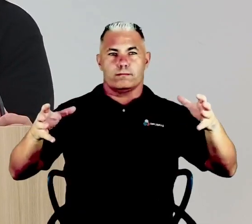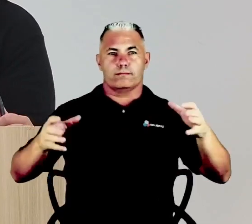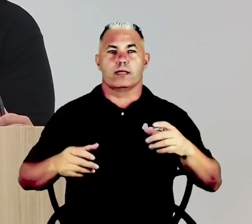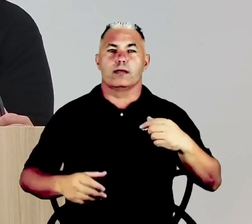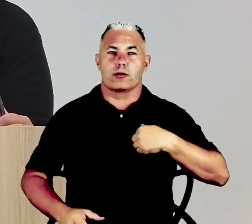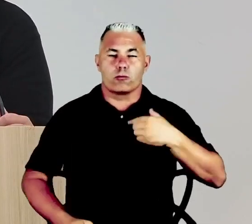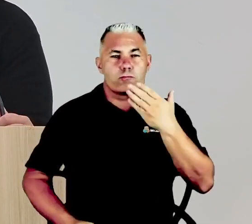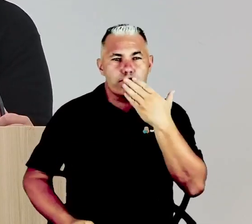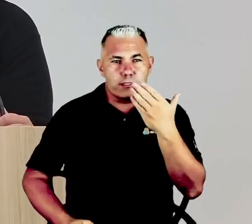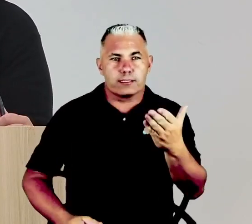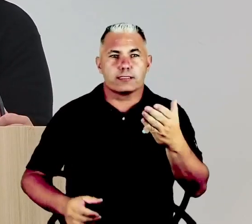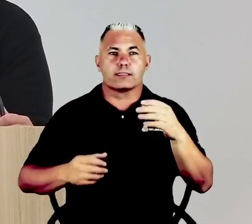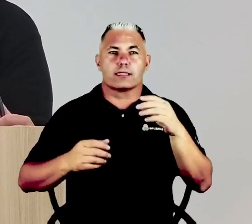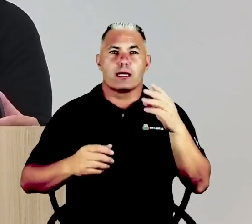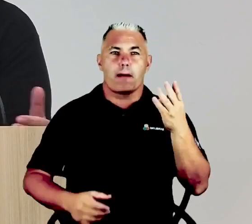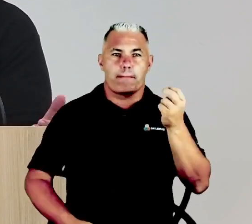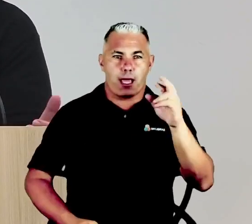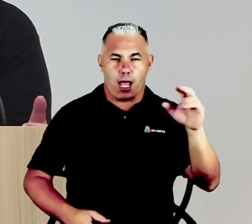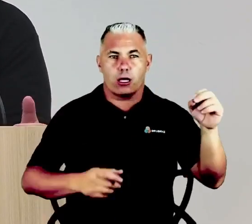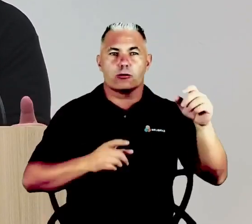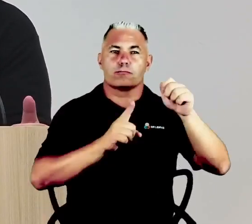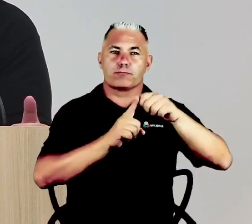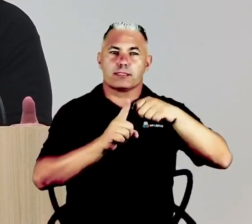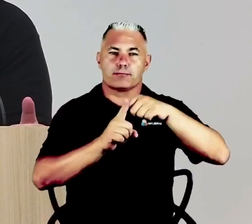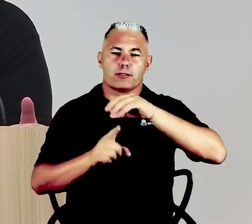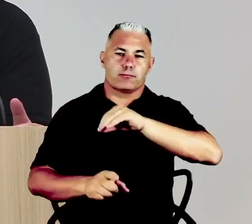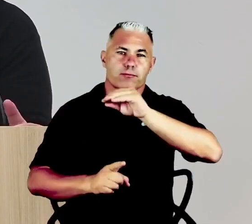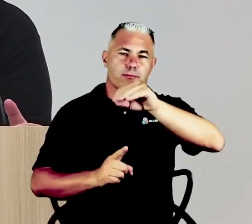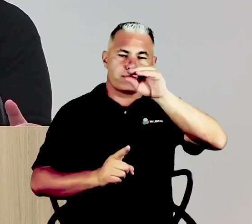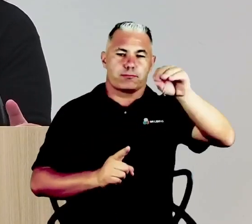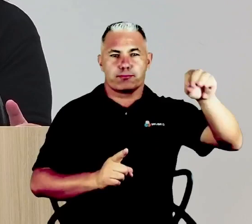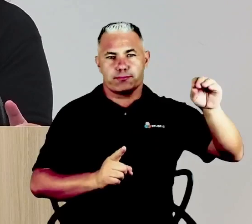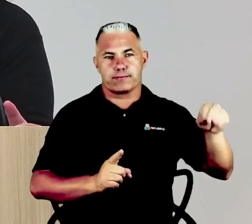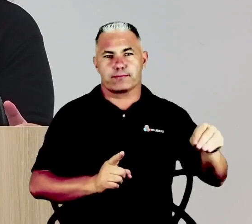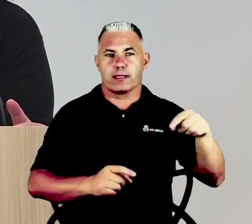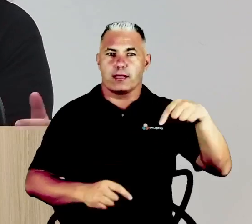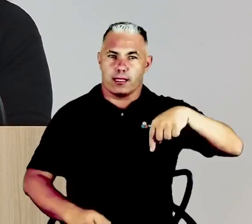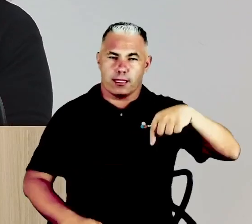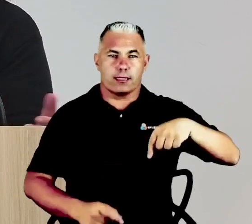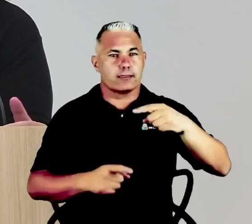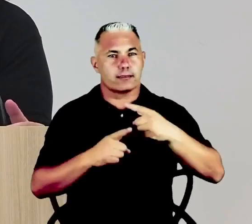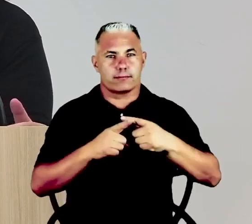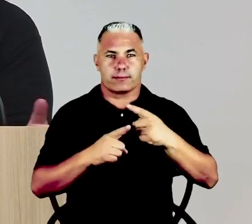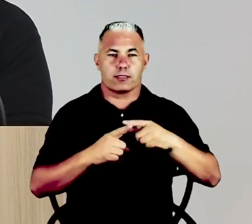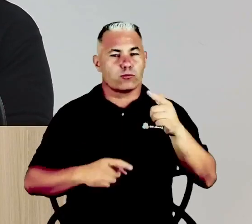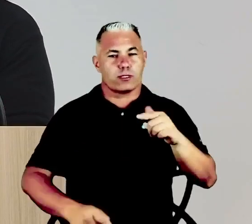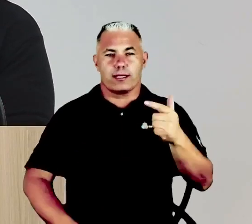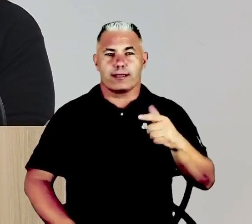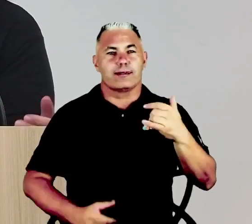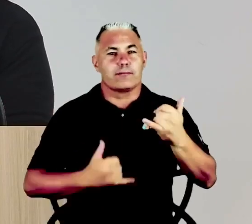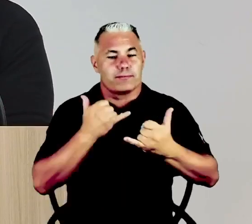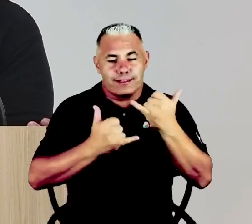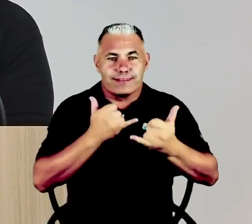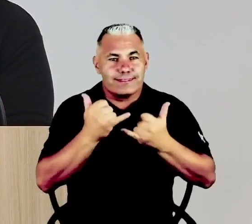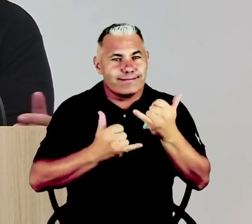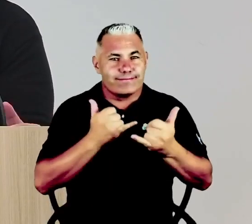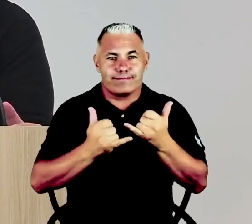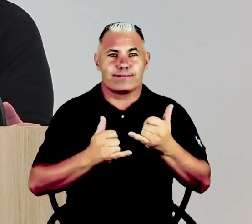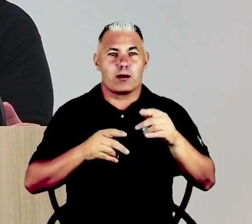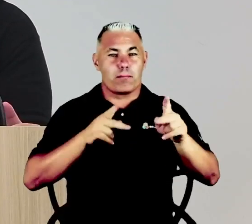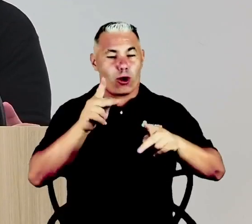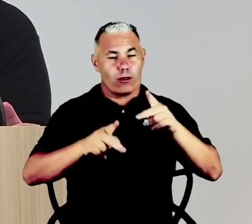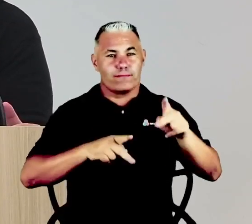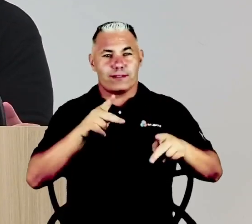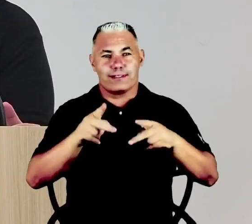durante o mês, porque realmente aqui em Guaíra não tem muito o que fazer, e o pouco que tem ainda, a população não consegue ir.